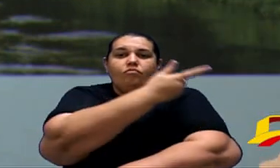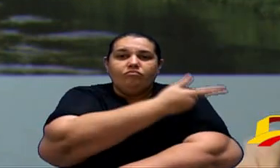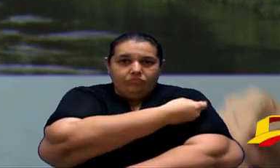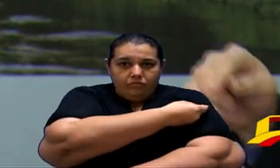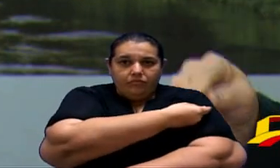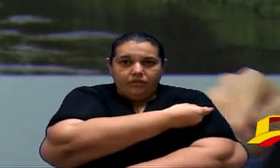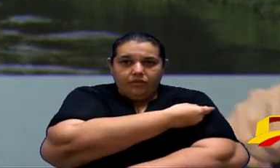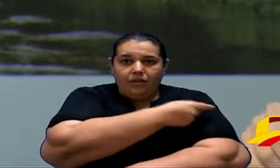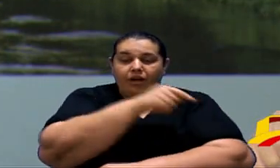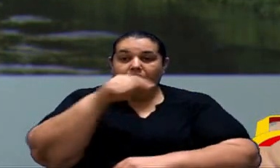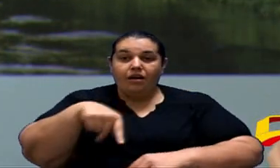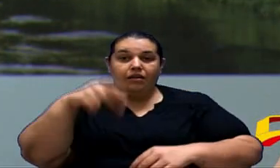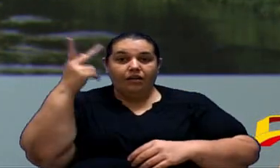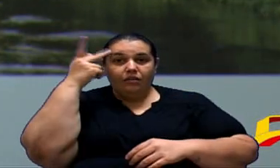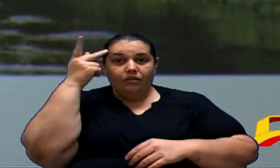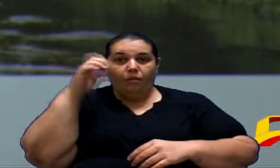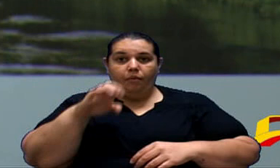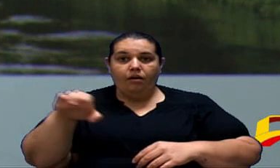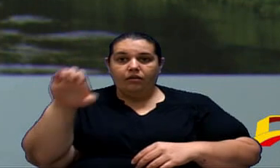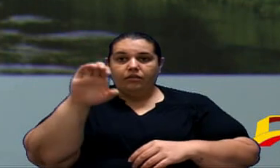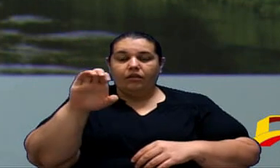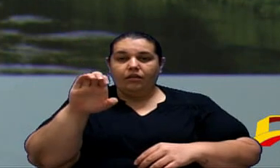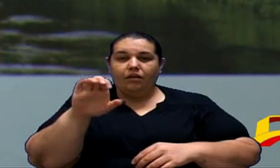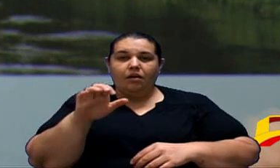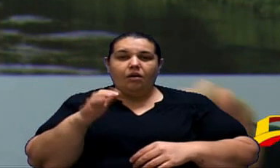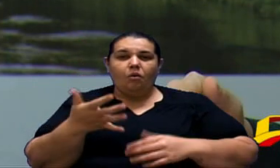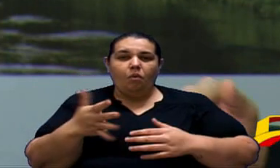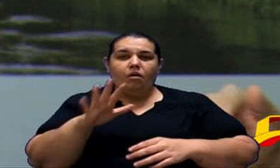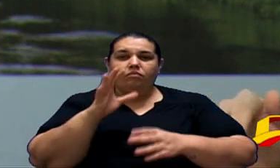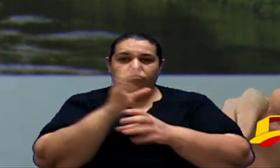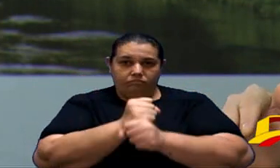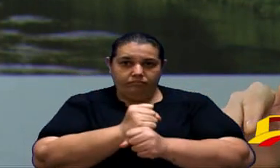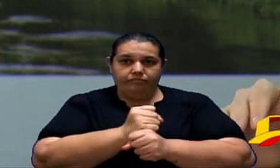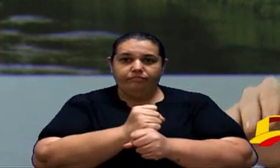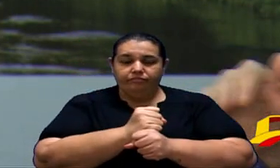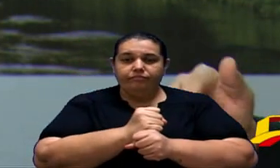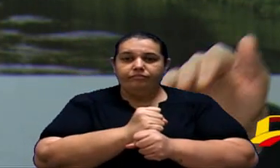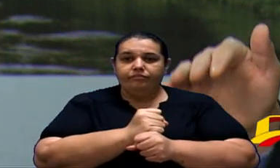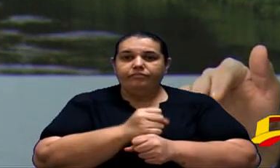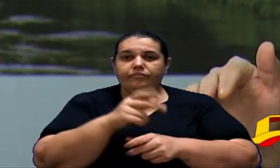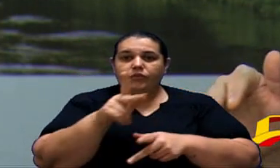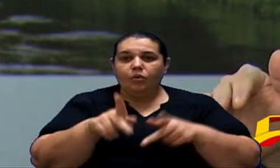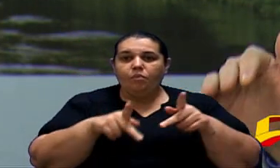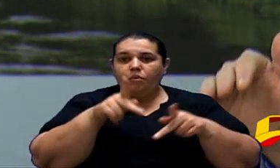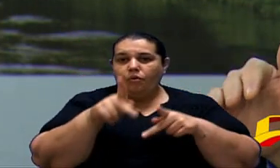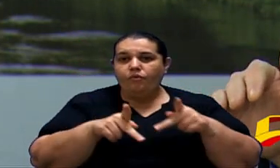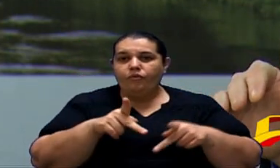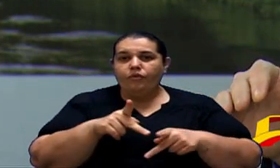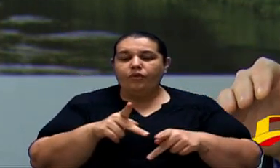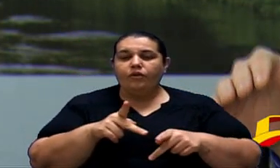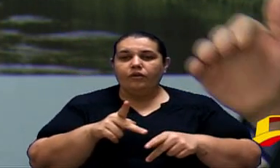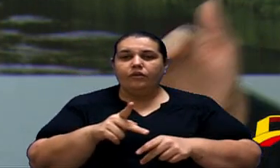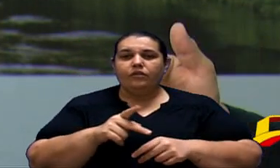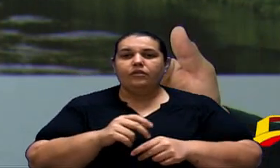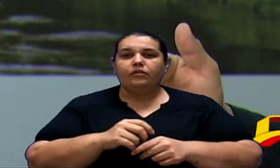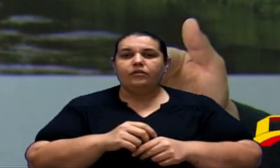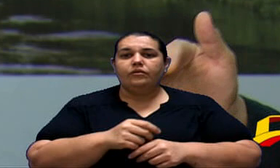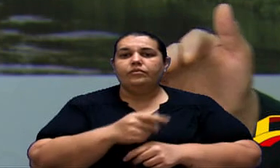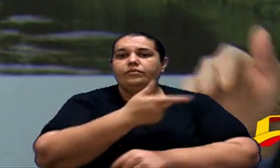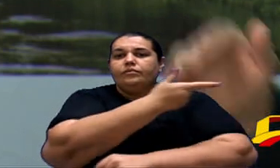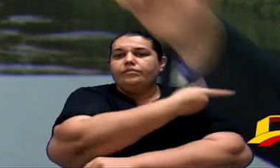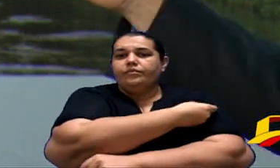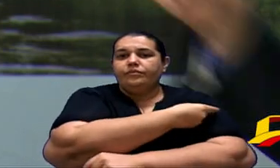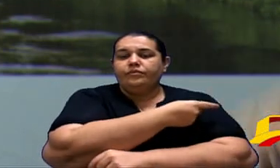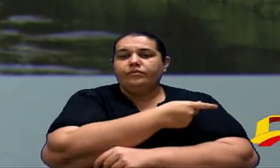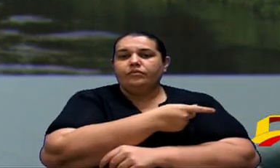O Estado De São Paulo Nós Temos Quase Na Totalidade Da População Vacinadas Vacinados